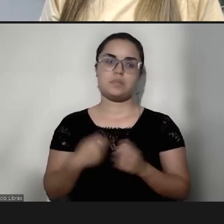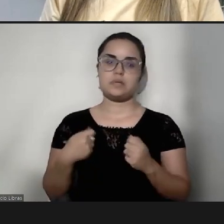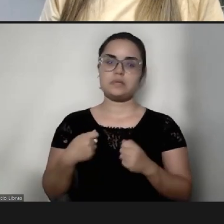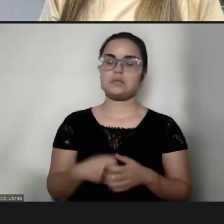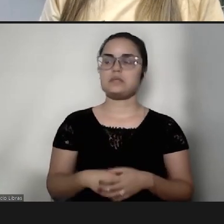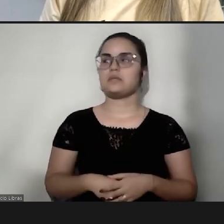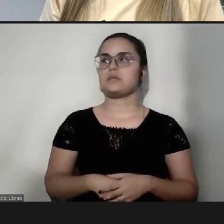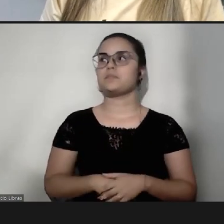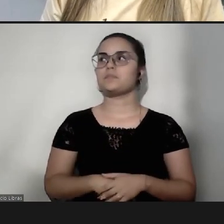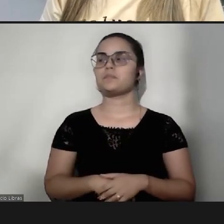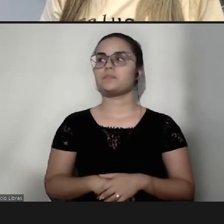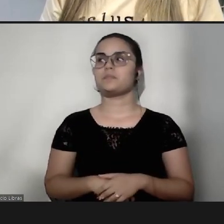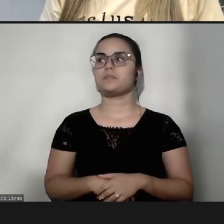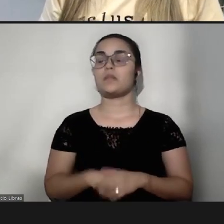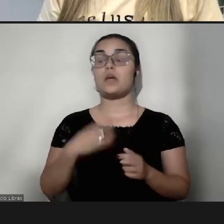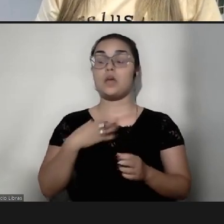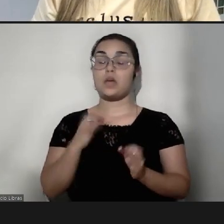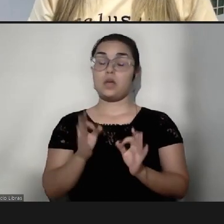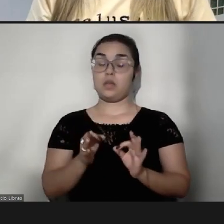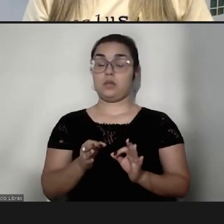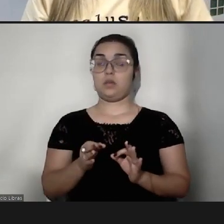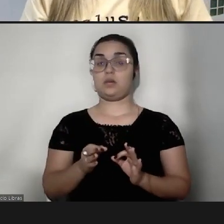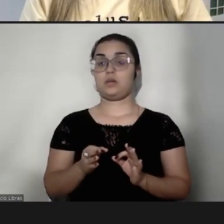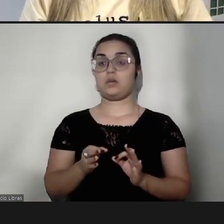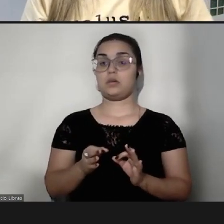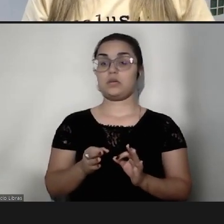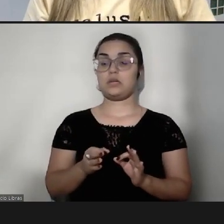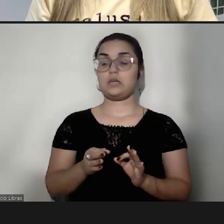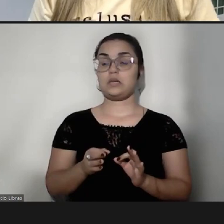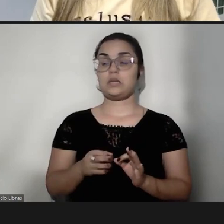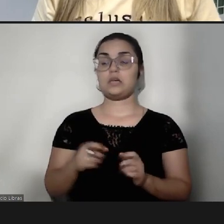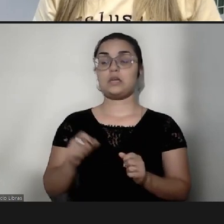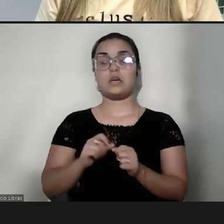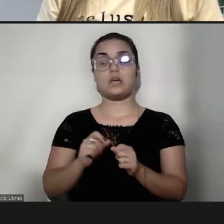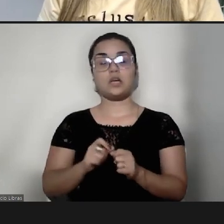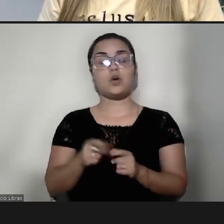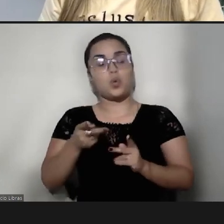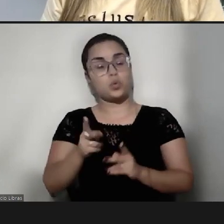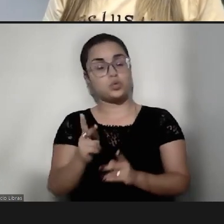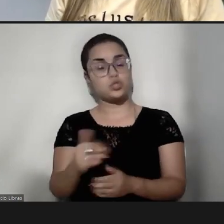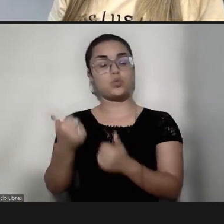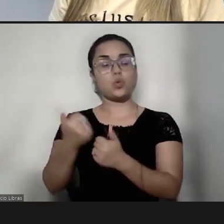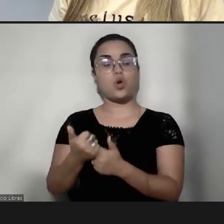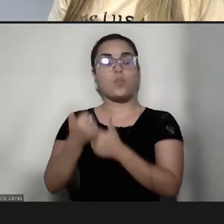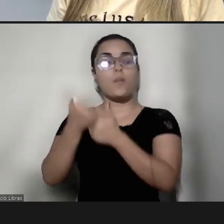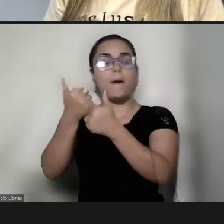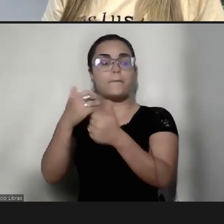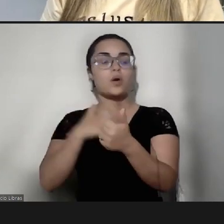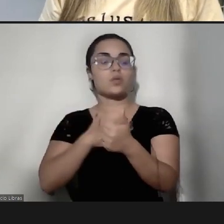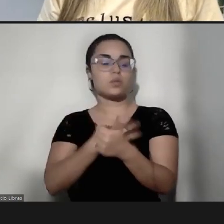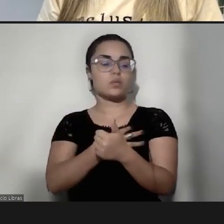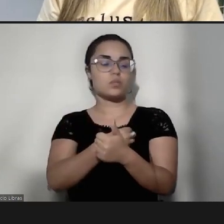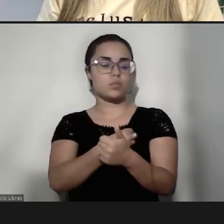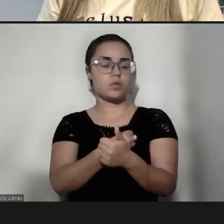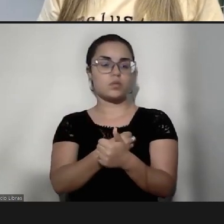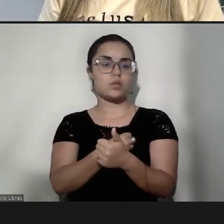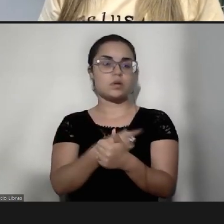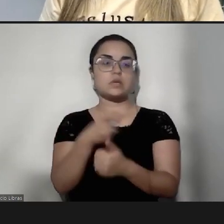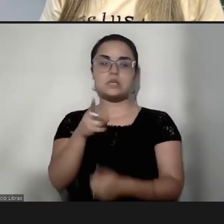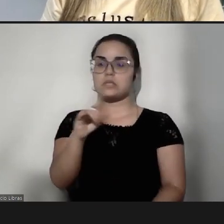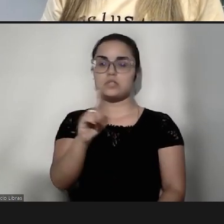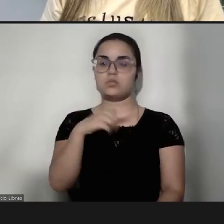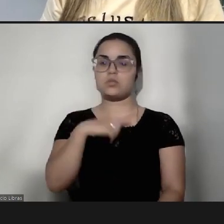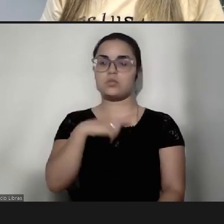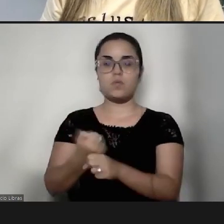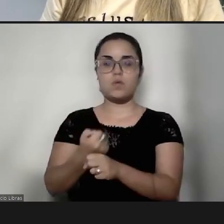né, é claro, eu continuo sendo fortaleza pro meu filho, se isso não foi construído, porque